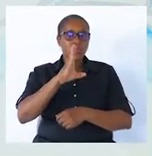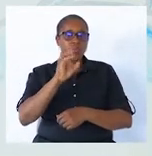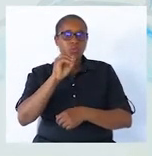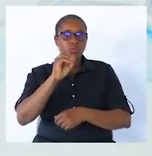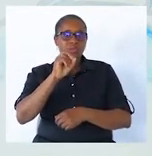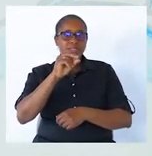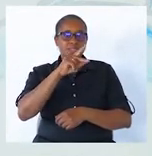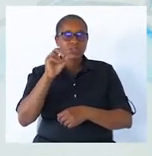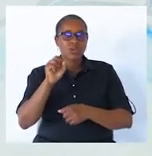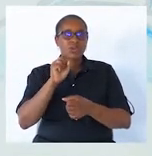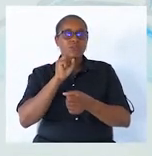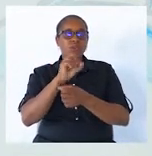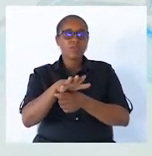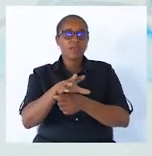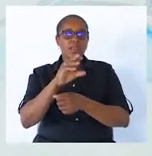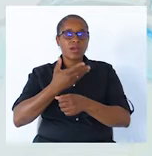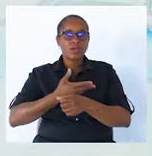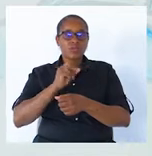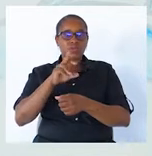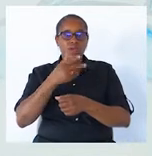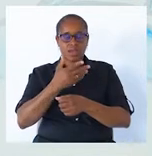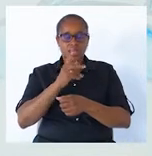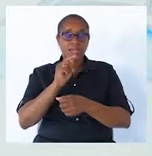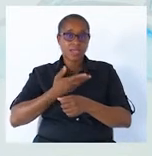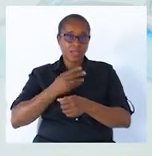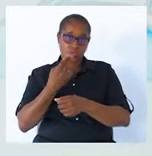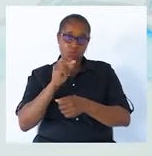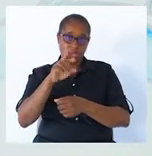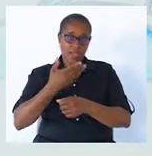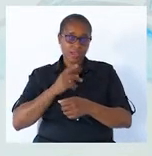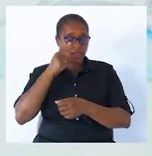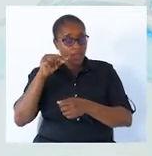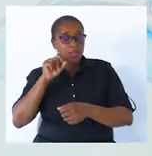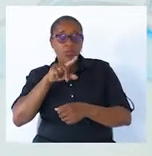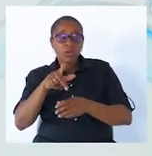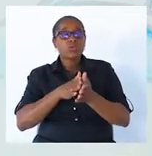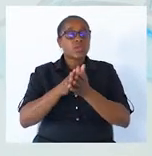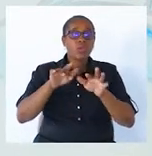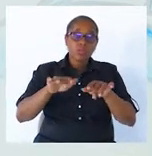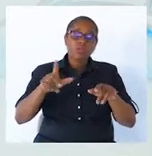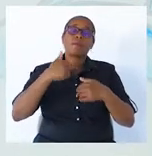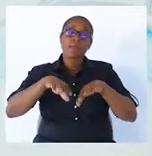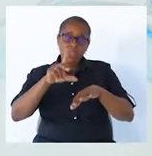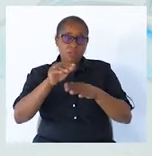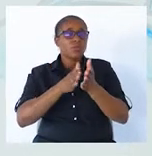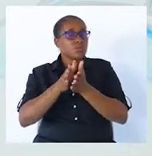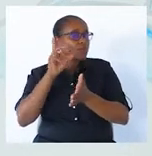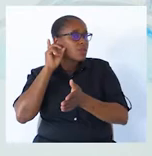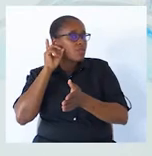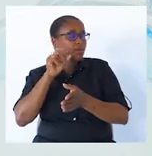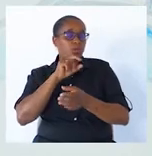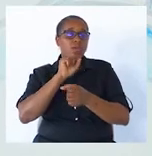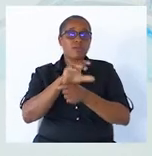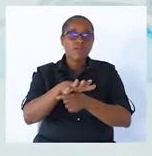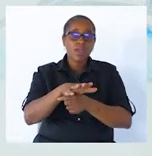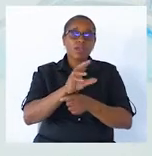enviou um e-mail ao Duarte. Ele pode usar o computador, mas também pode usar o telemóvel. Podem enviar um e